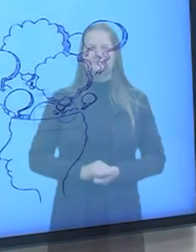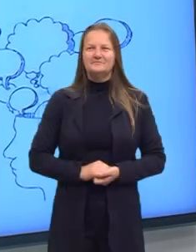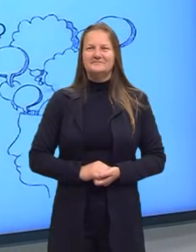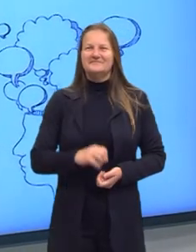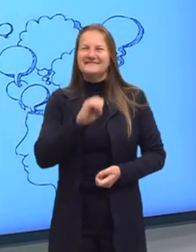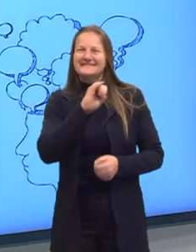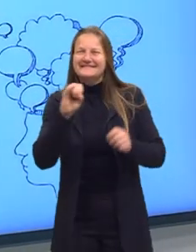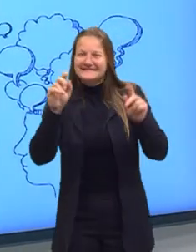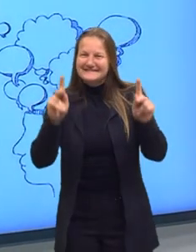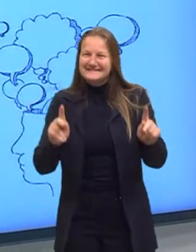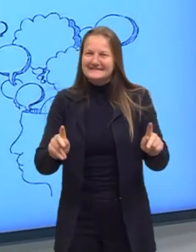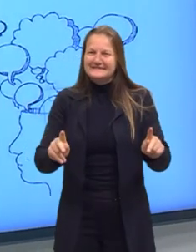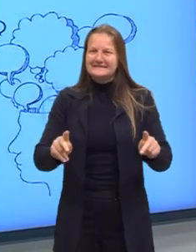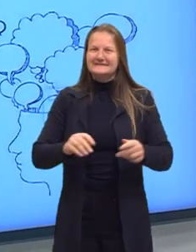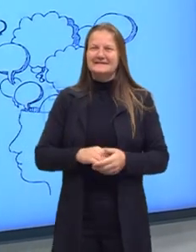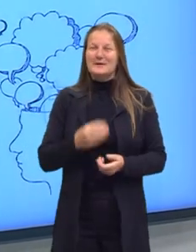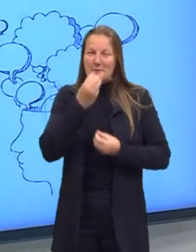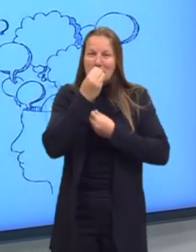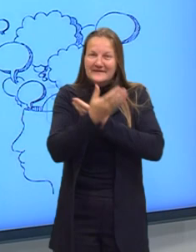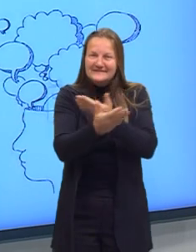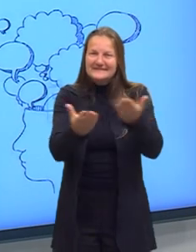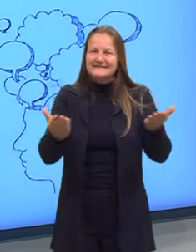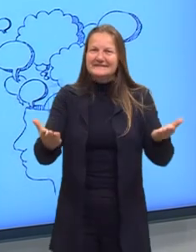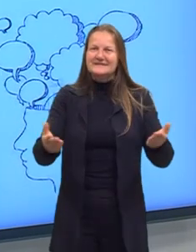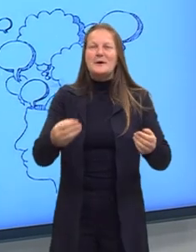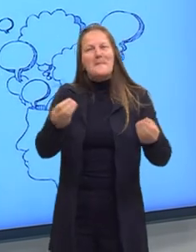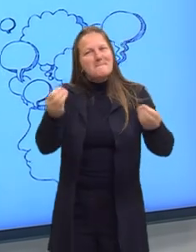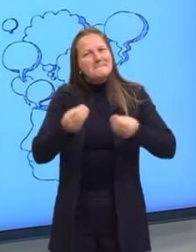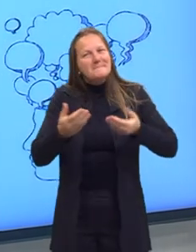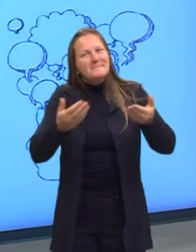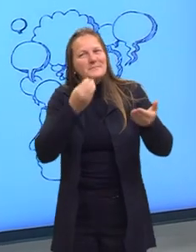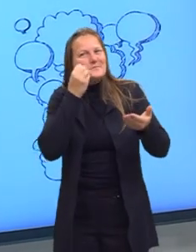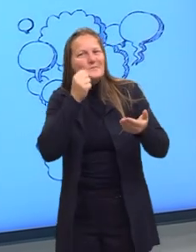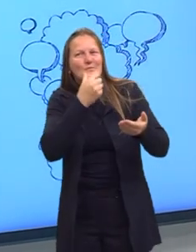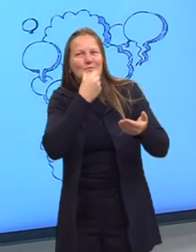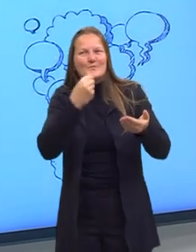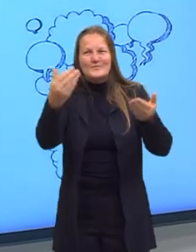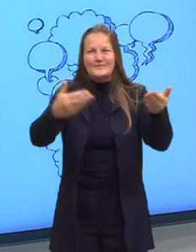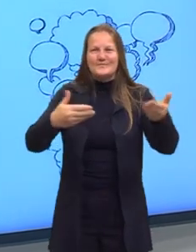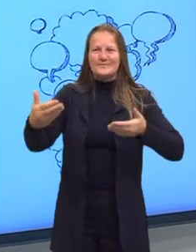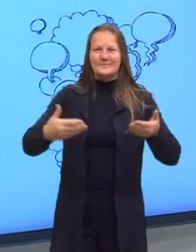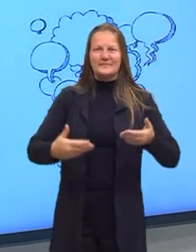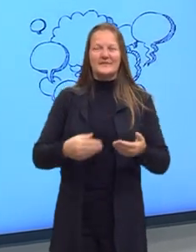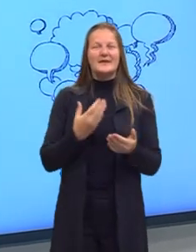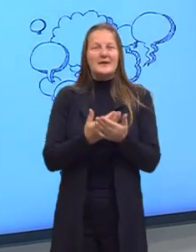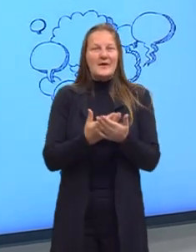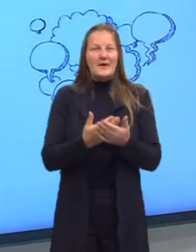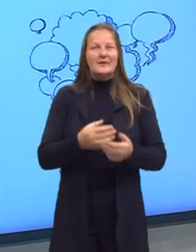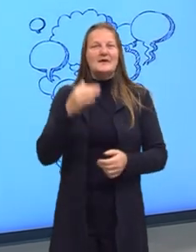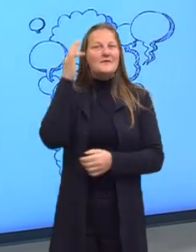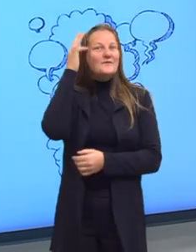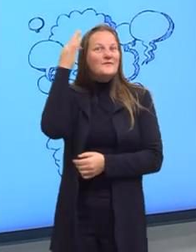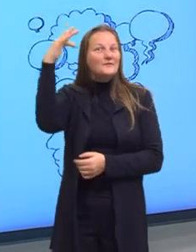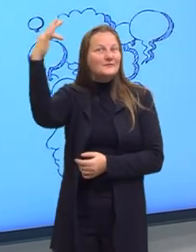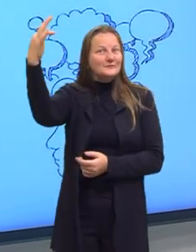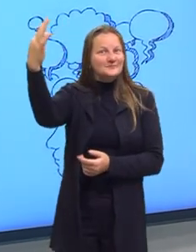E aí rapaziada, como estão? Tudo bem? Sejam todos bem-vindos, todas bem-vindas para mais uma aula de